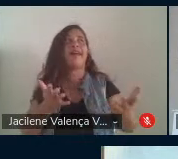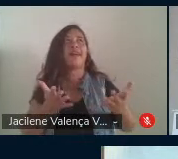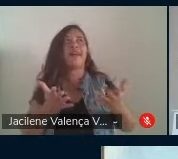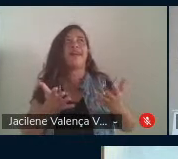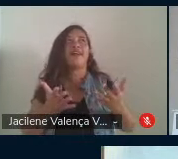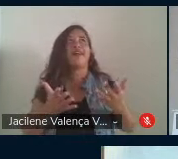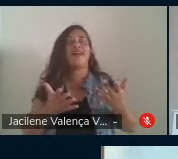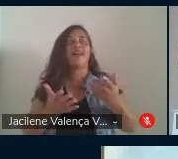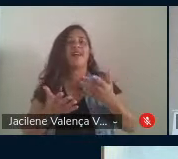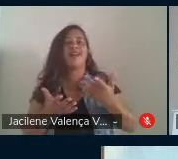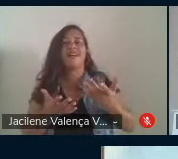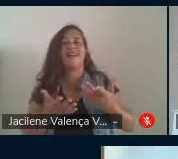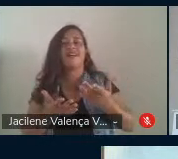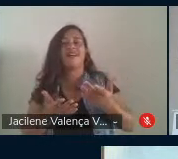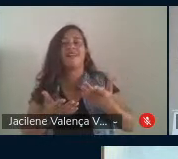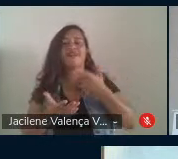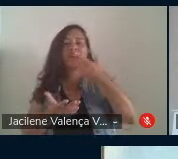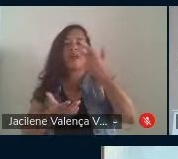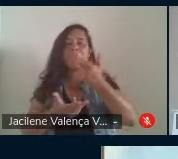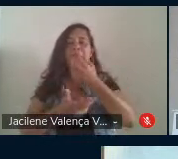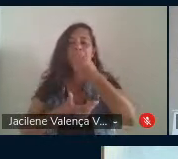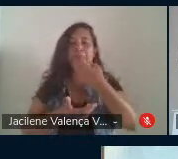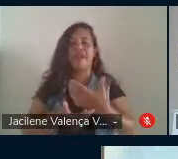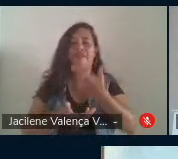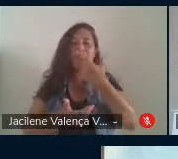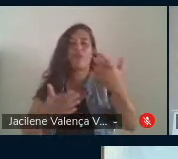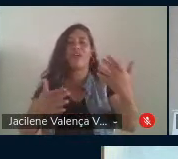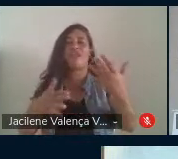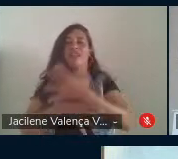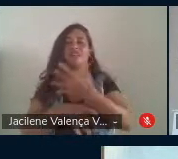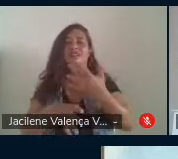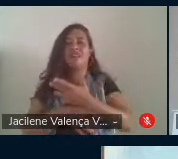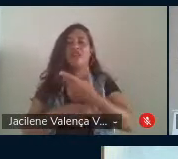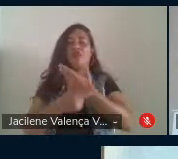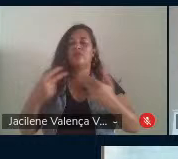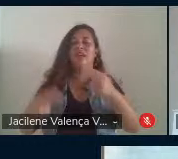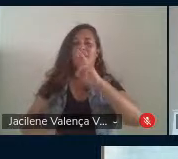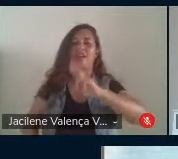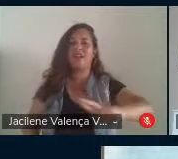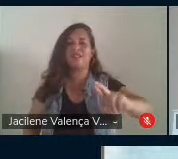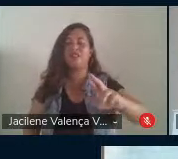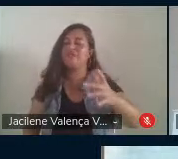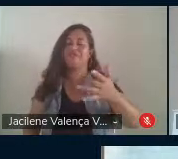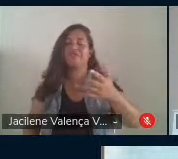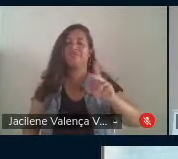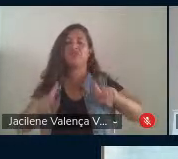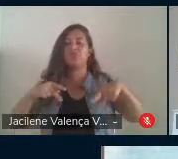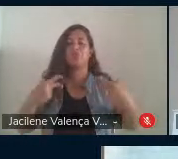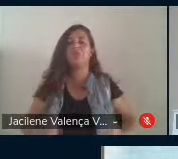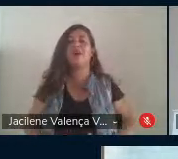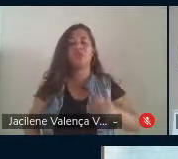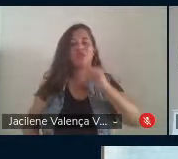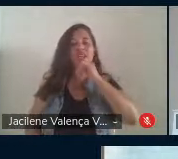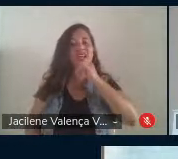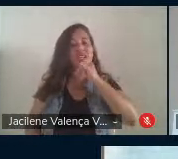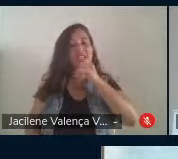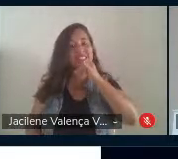e de tenacidade, de crença no ser humano, a exemplo de Freire.